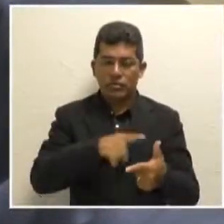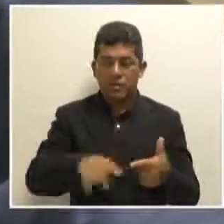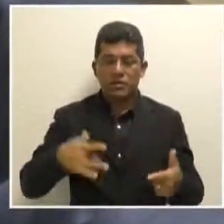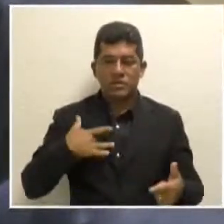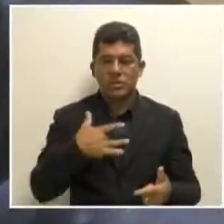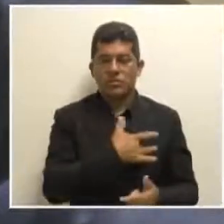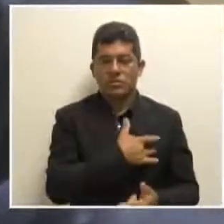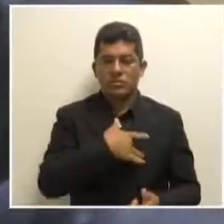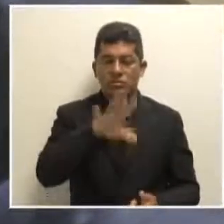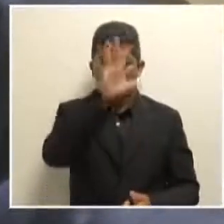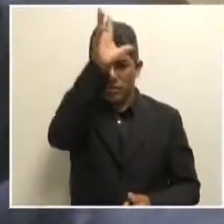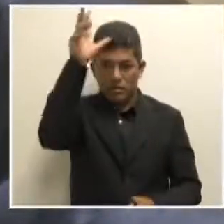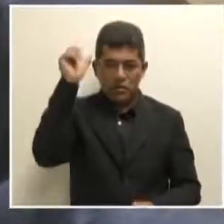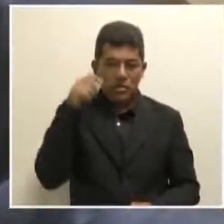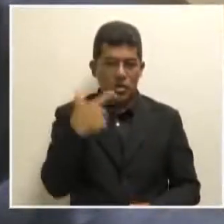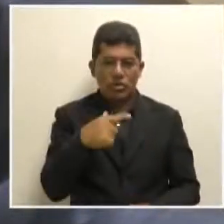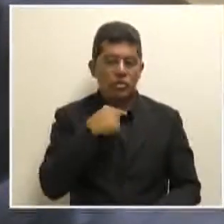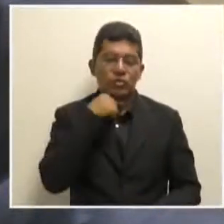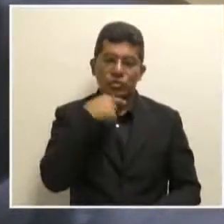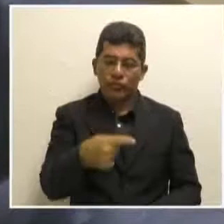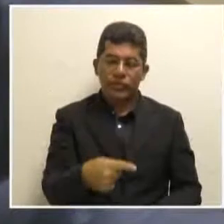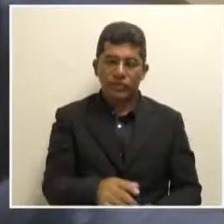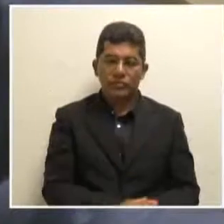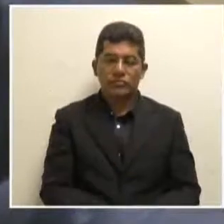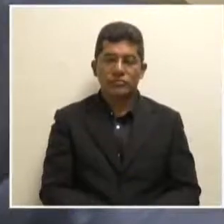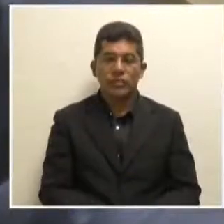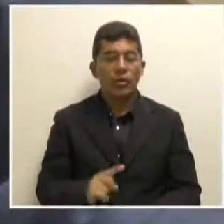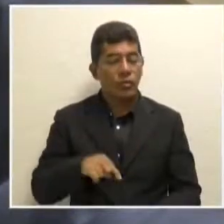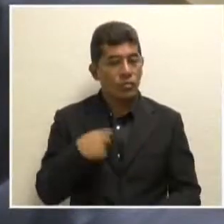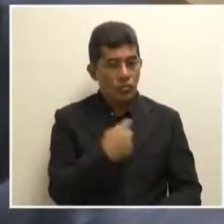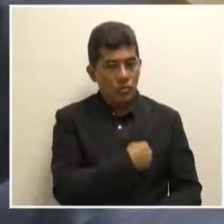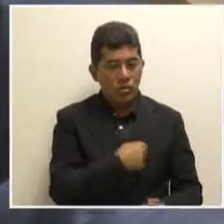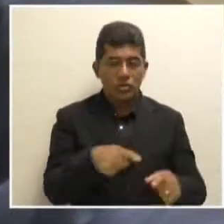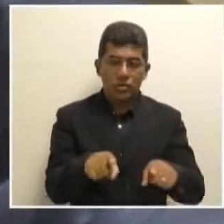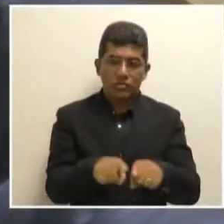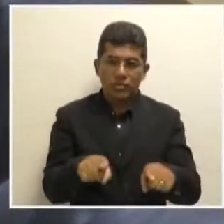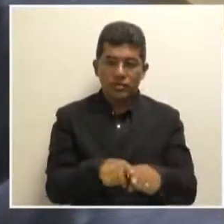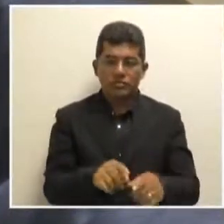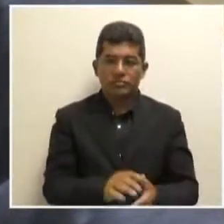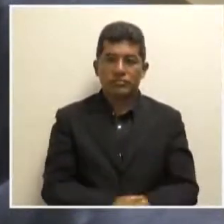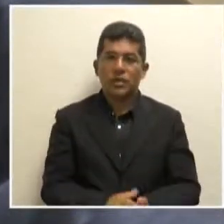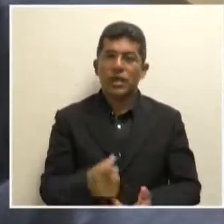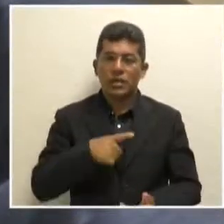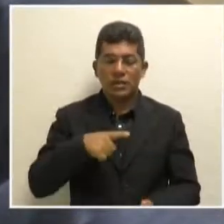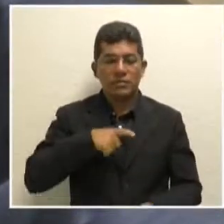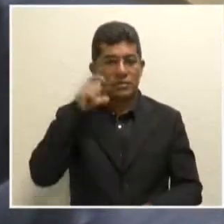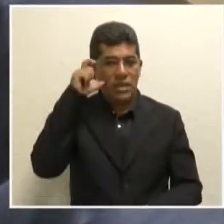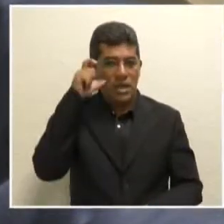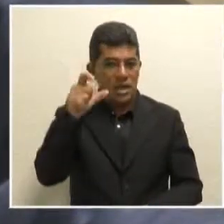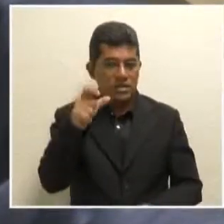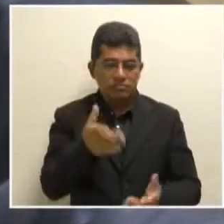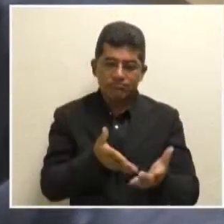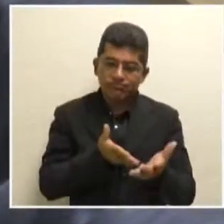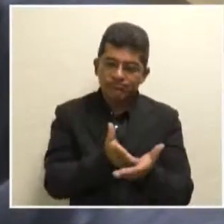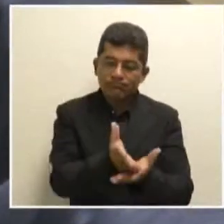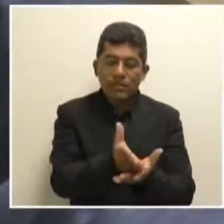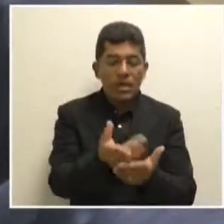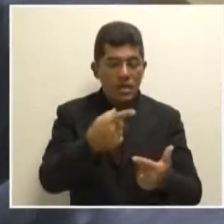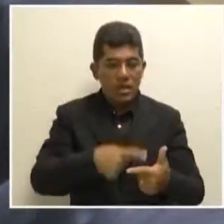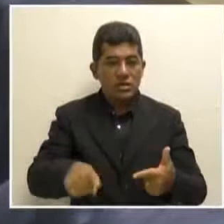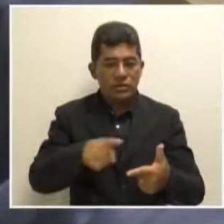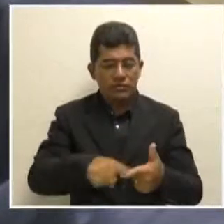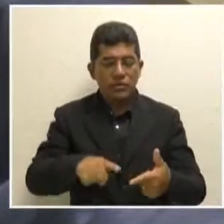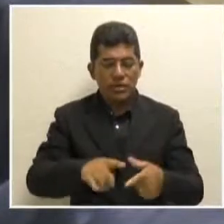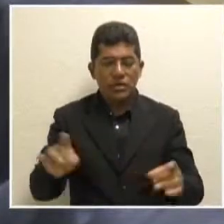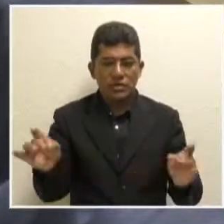no Amazonas. Eu não tenho dúvida que tanto o governo como nós do Parlamento temos interesse em caminhar na solução dos problemas